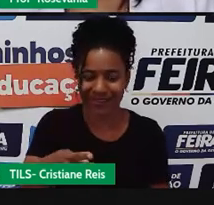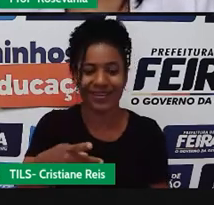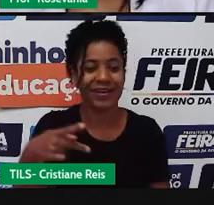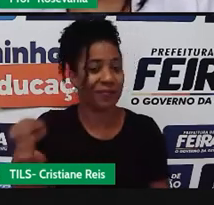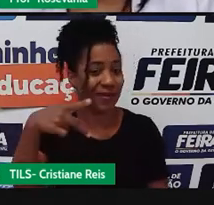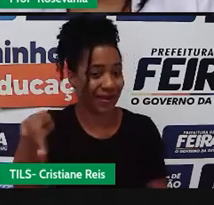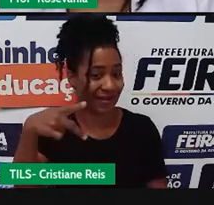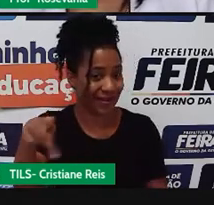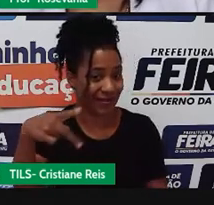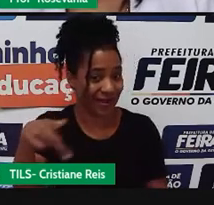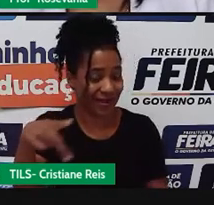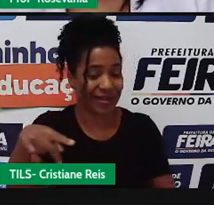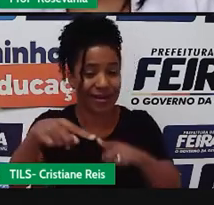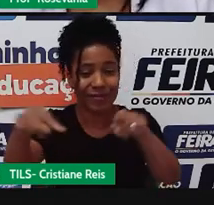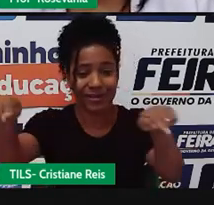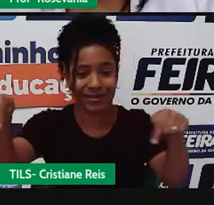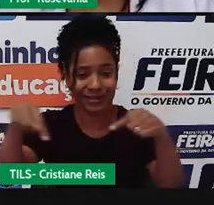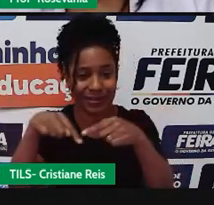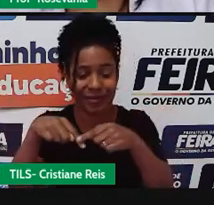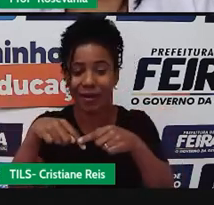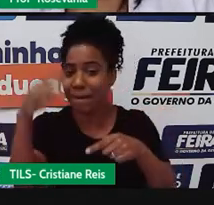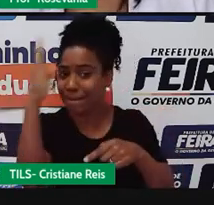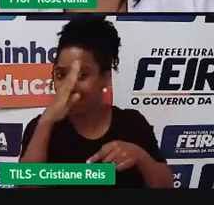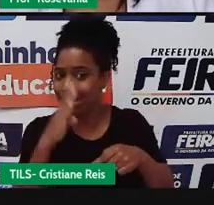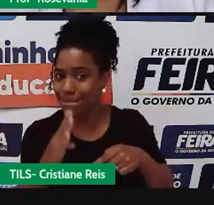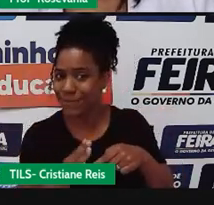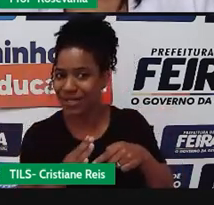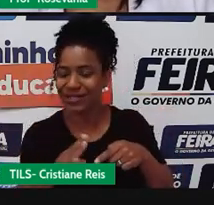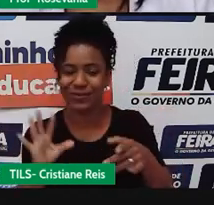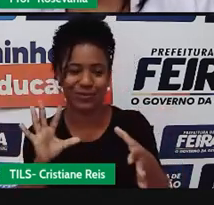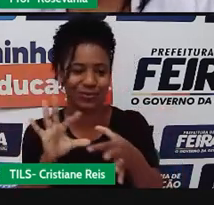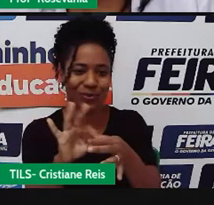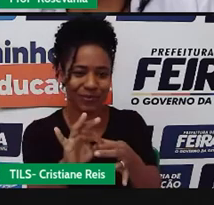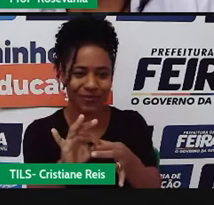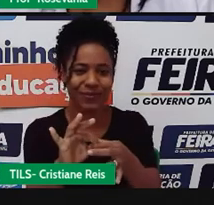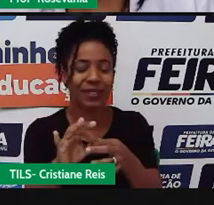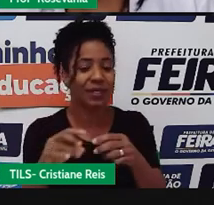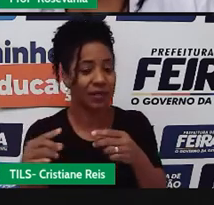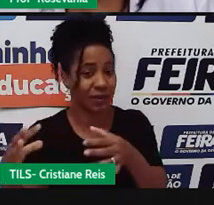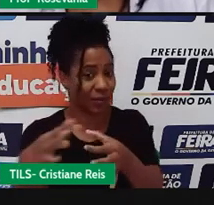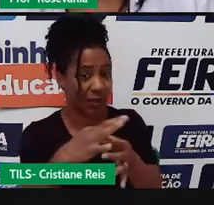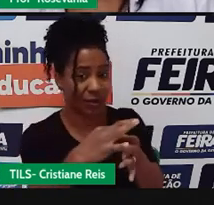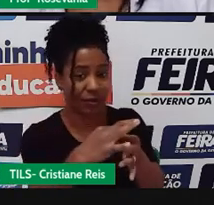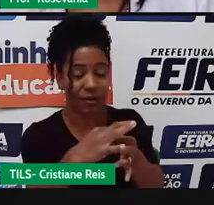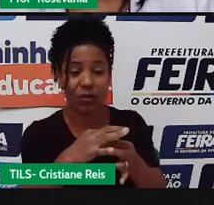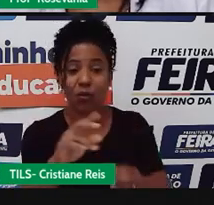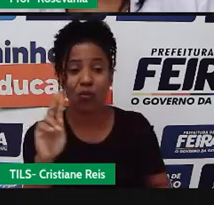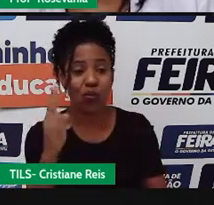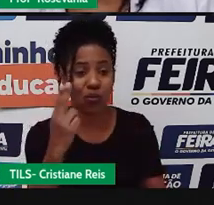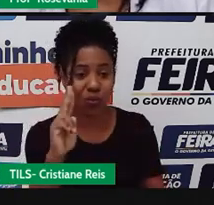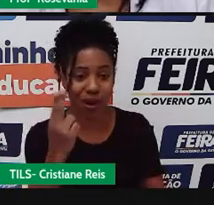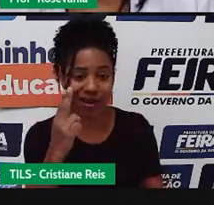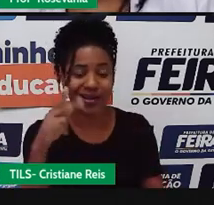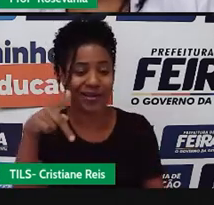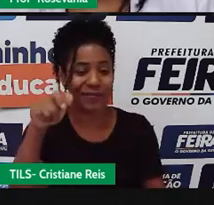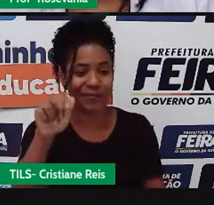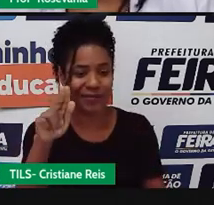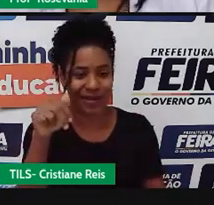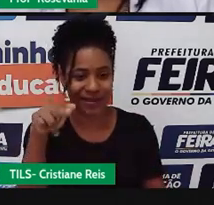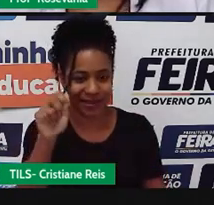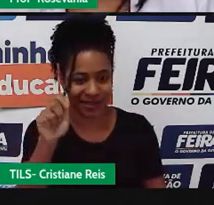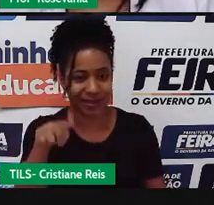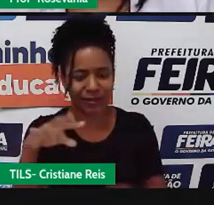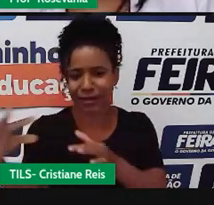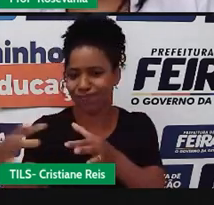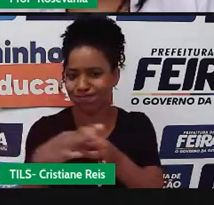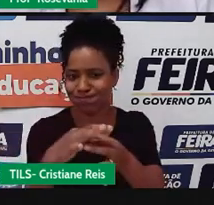eu tenho a bacia do Rio Paraguai, eu tenho a bacia do Rio Paraná, e eu tenho a bacia do Rio Uruguai, todos eles, ó, tá vendo aqui?